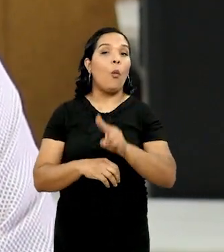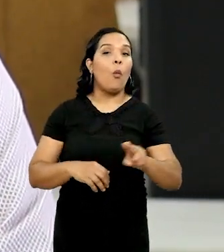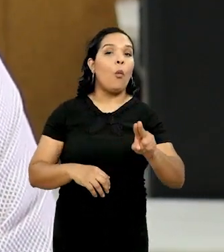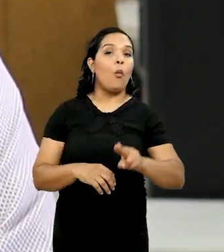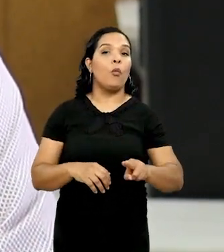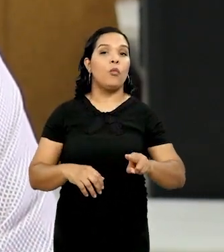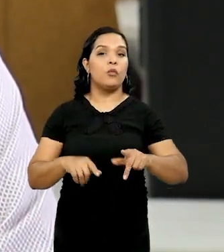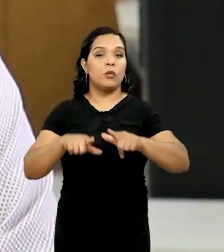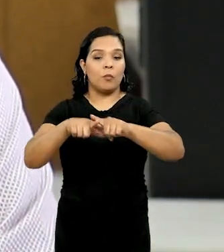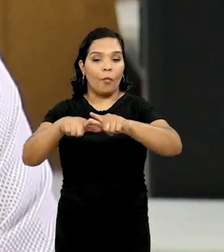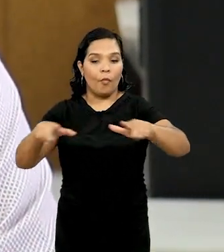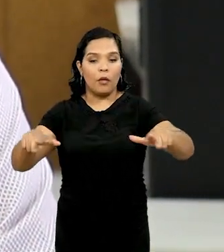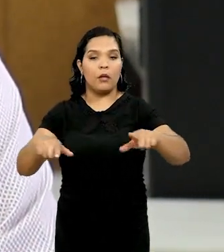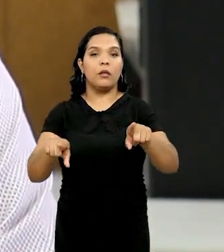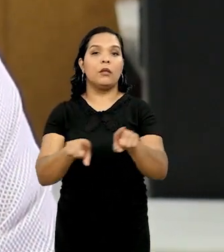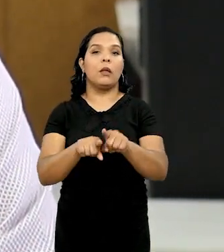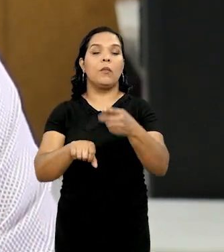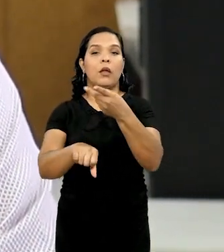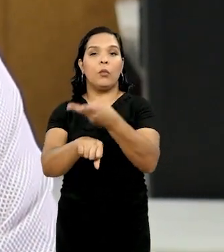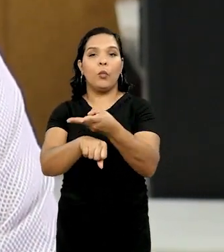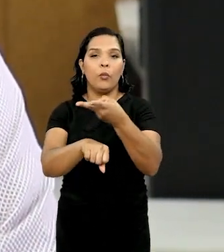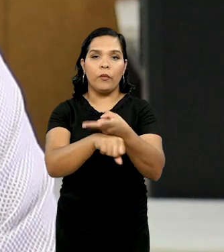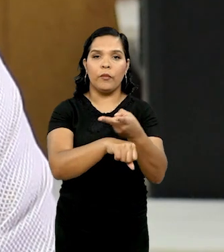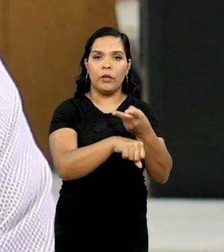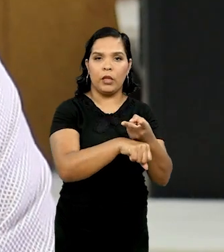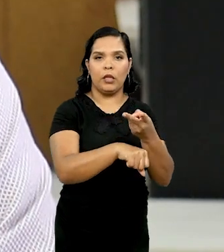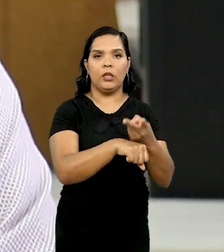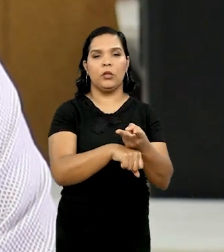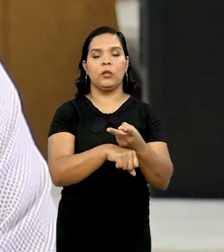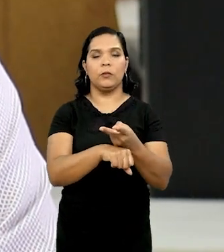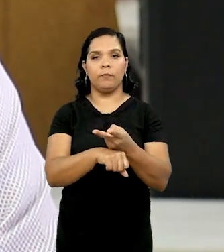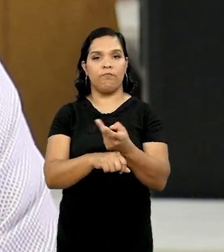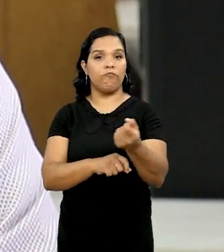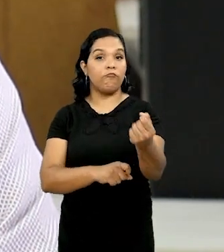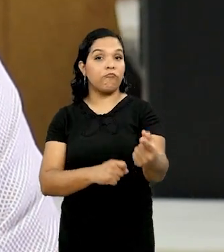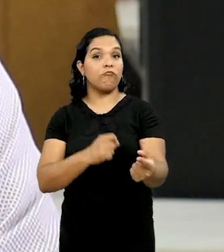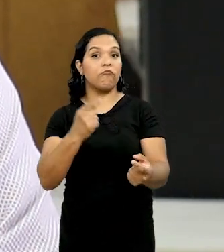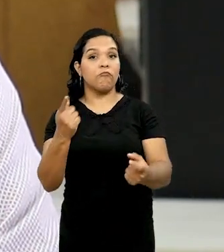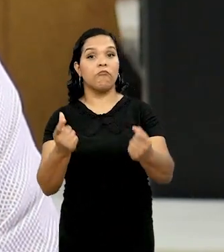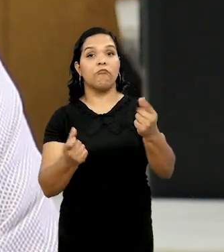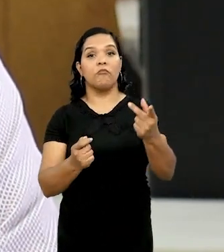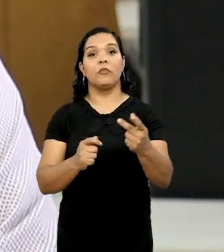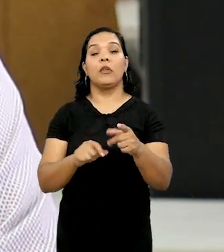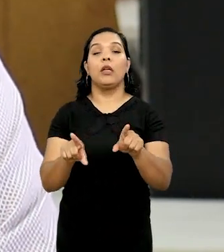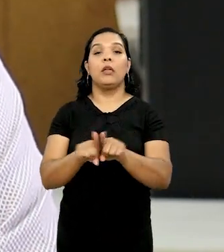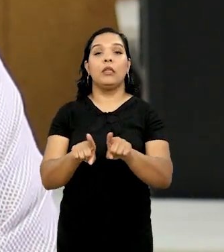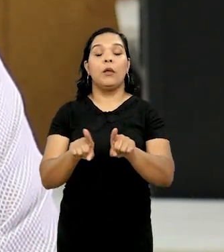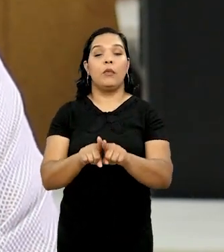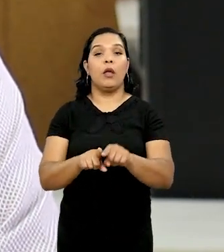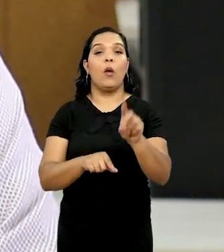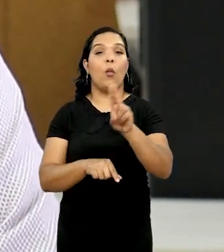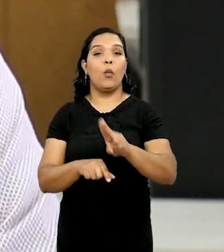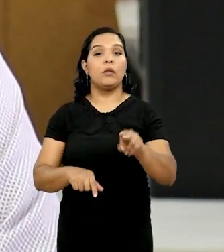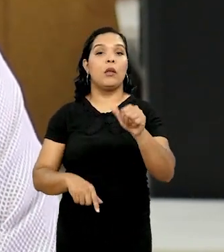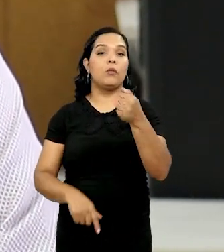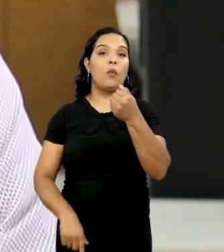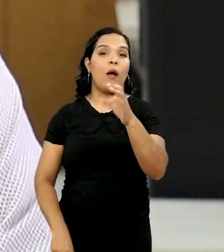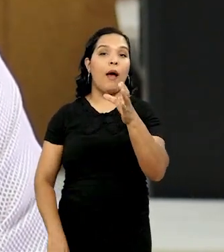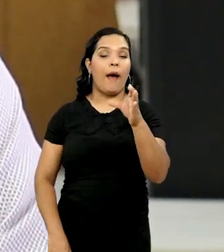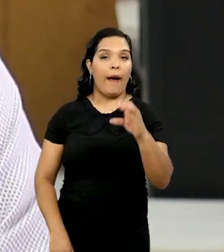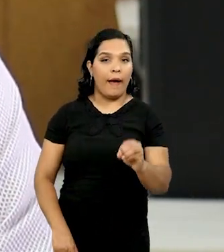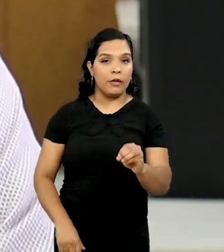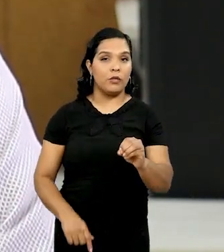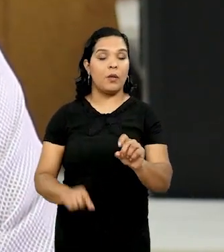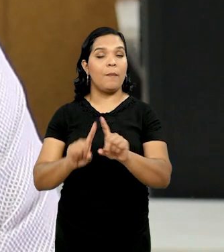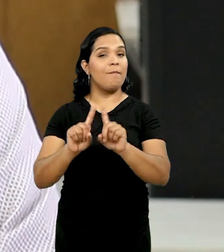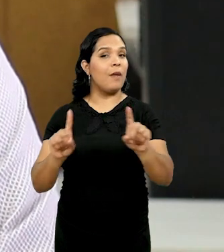armado, o uso do vidro, de forma mais esporádica, no caso de Fortaleza, o uso do aço, mas que, por